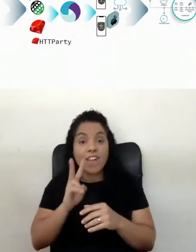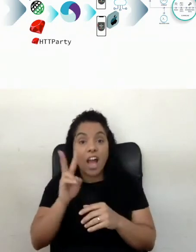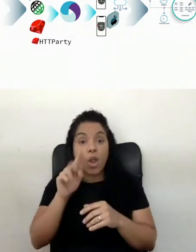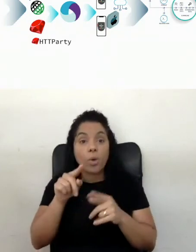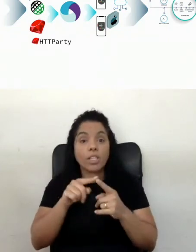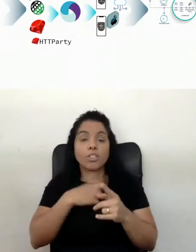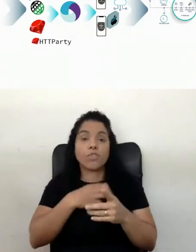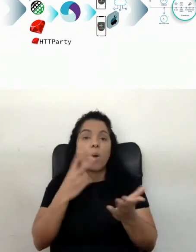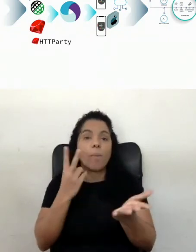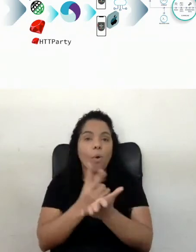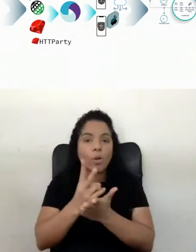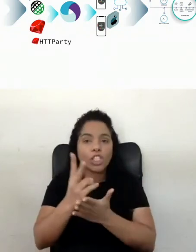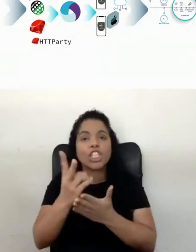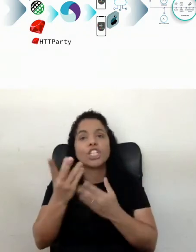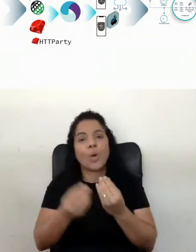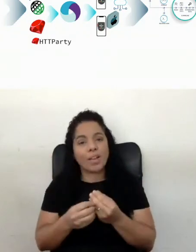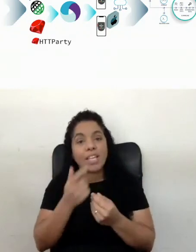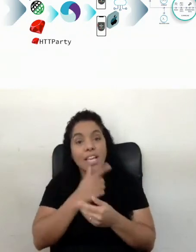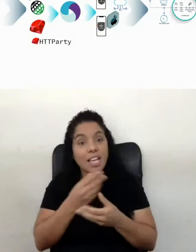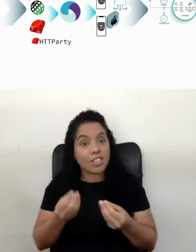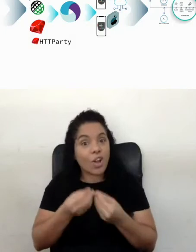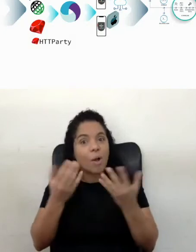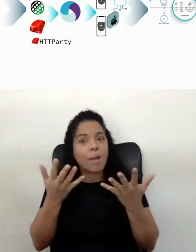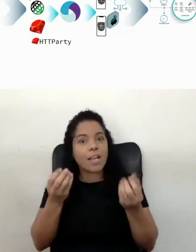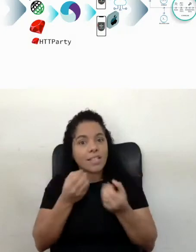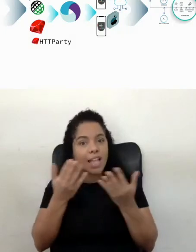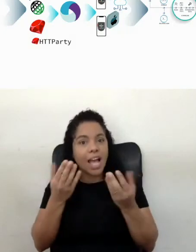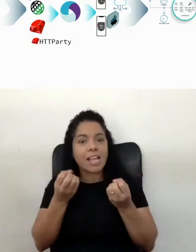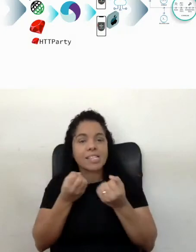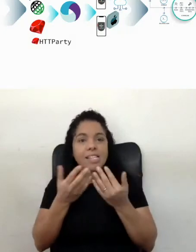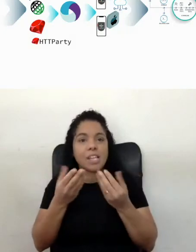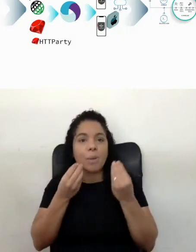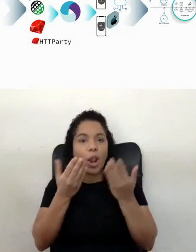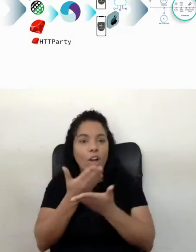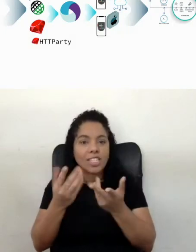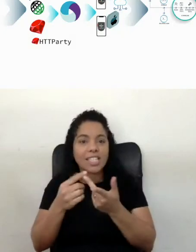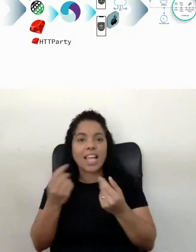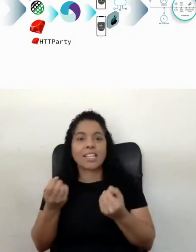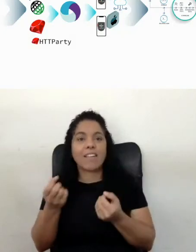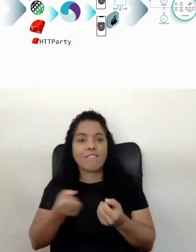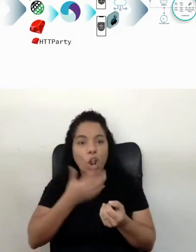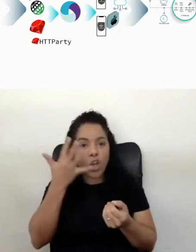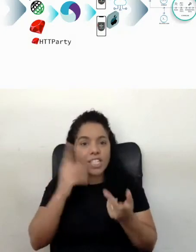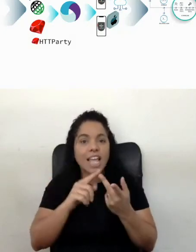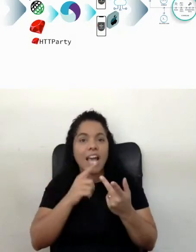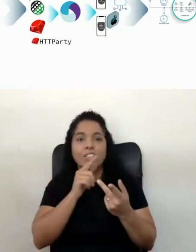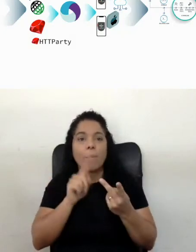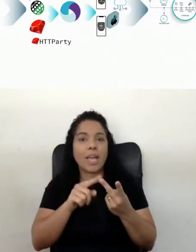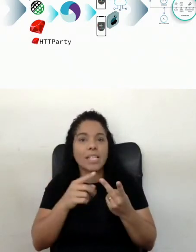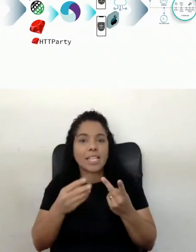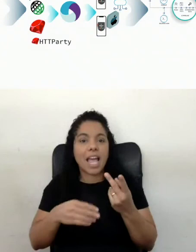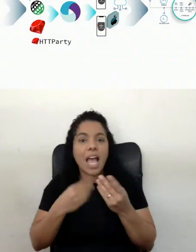contínua, isso começa a dar mais tração para nossas entregas, começa a dar mais velocidade, começa a dar mais,